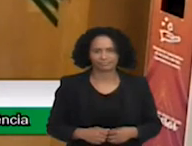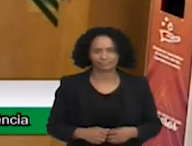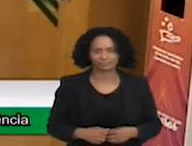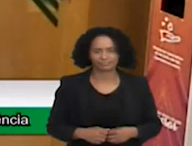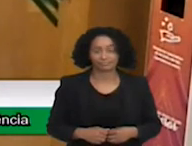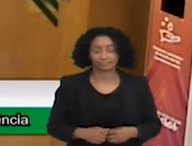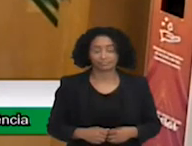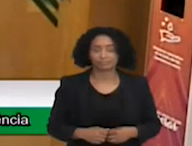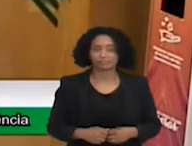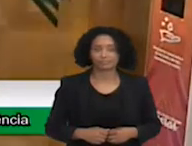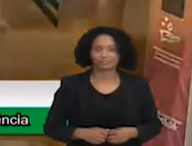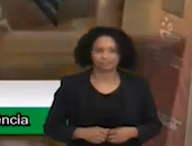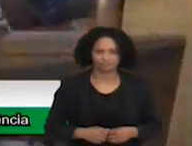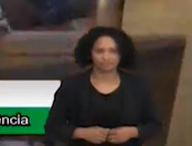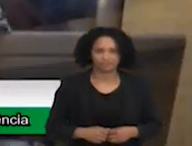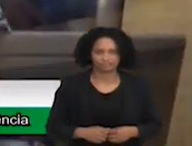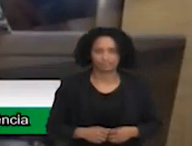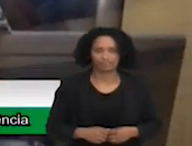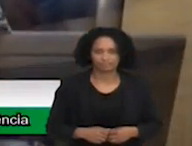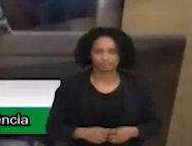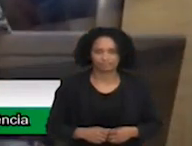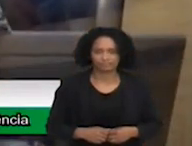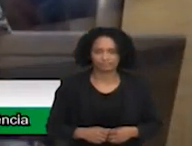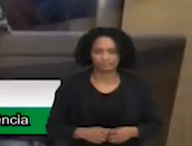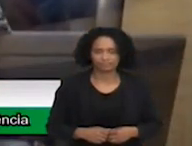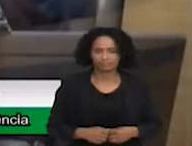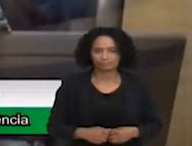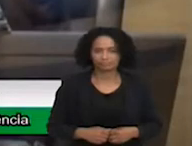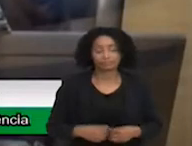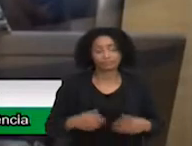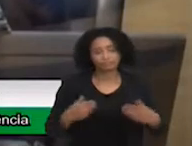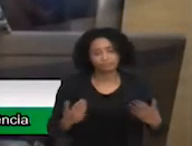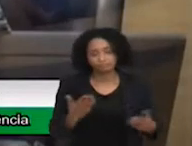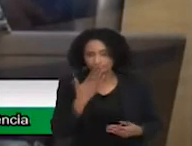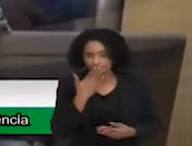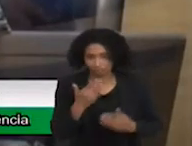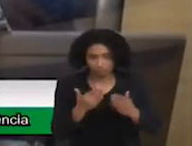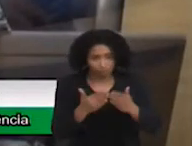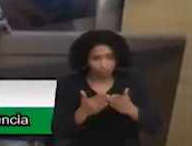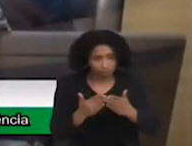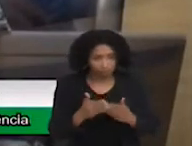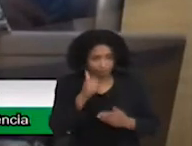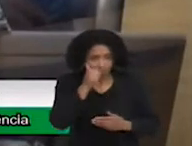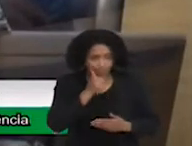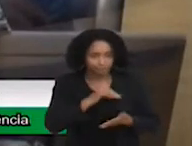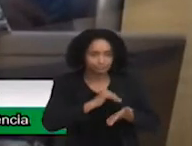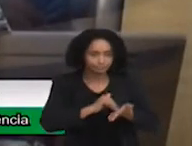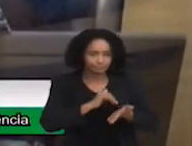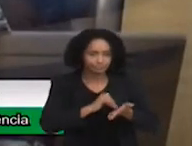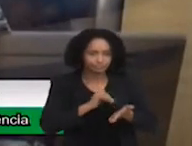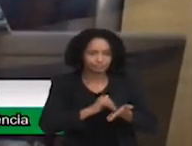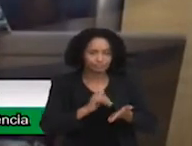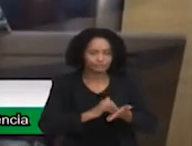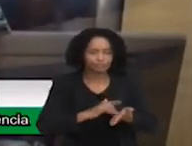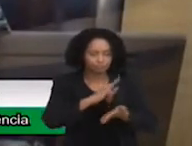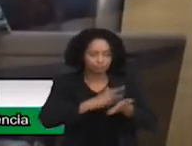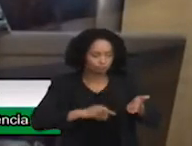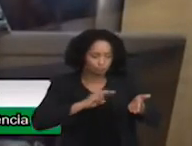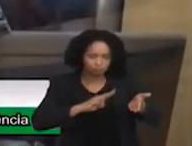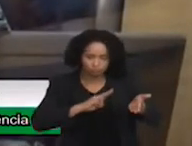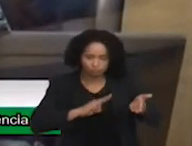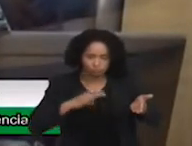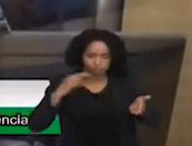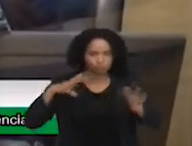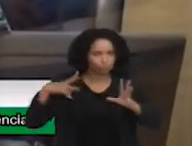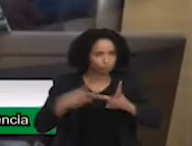Solicito à secretária que proceda à chamada dos senhores vereadores. para essa